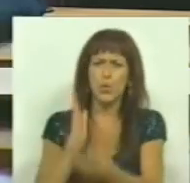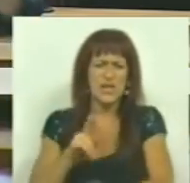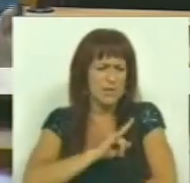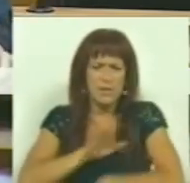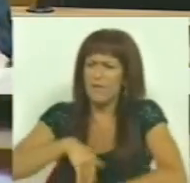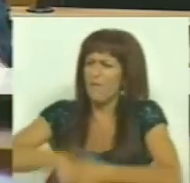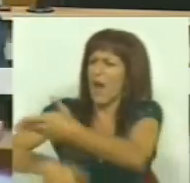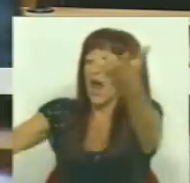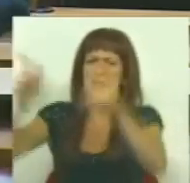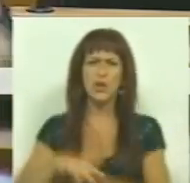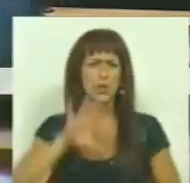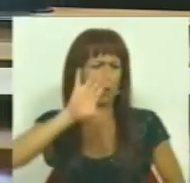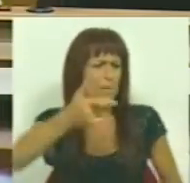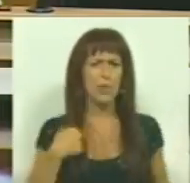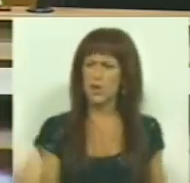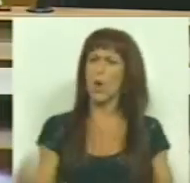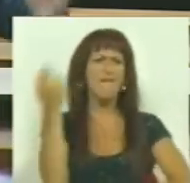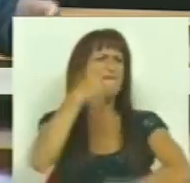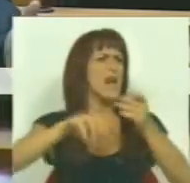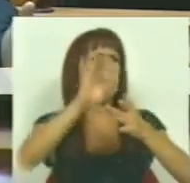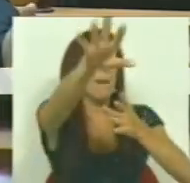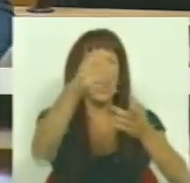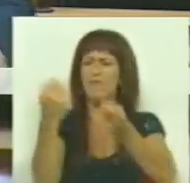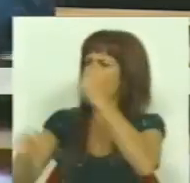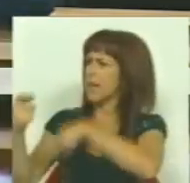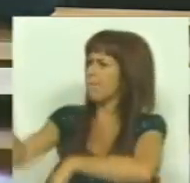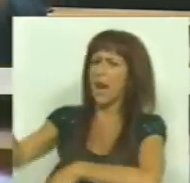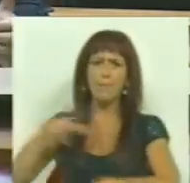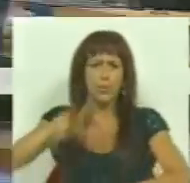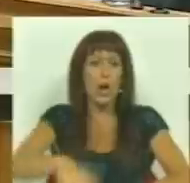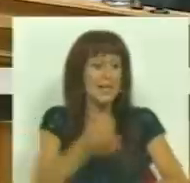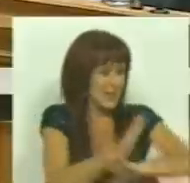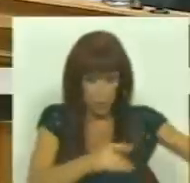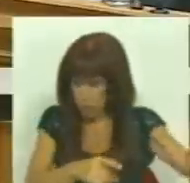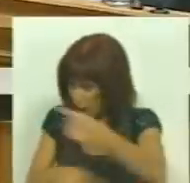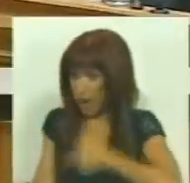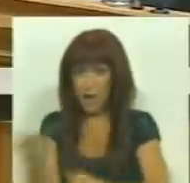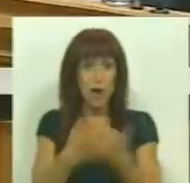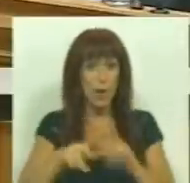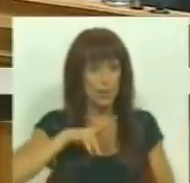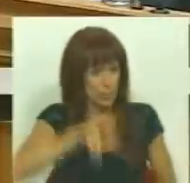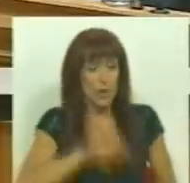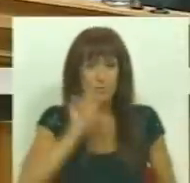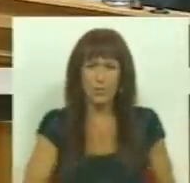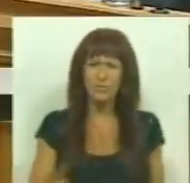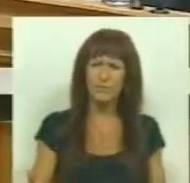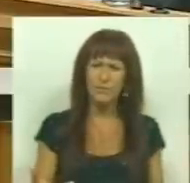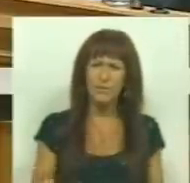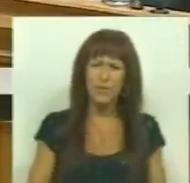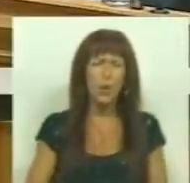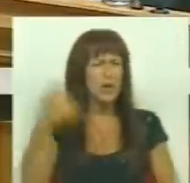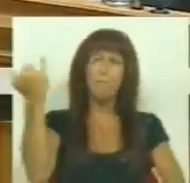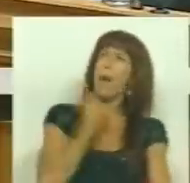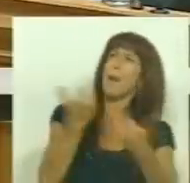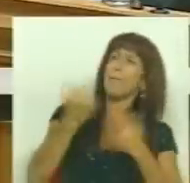de privatizações em que o país está a ser vendido às peças. Porque estes setores e a economia nacional, fartos de levar